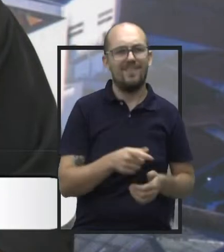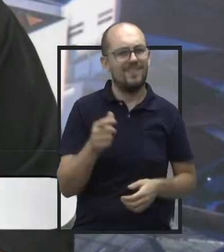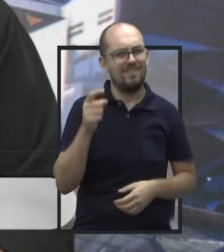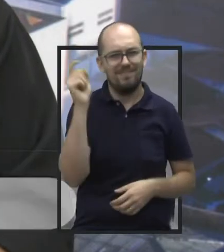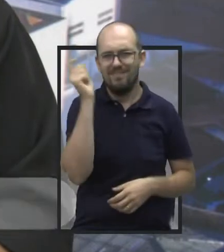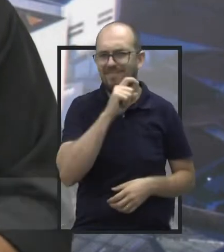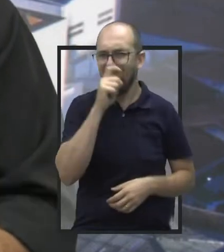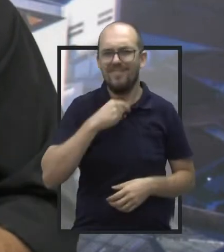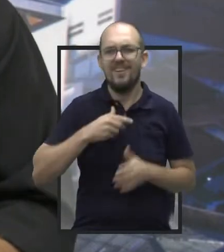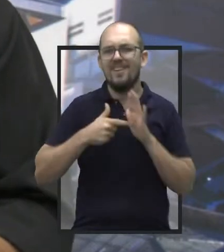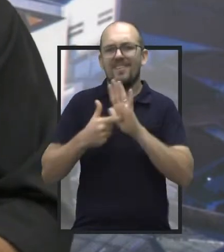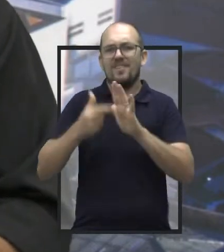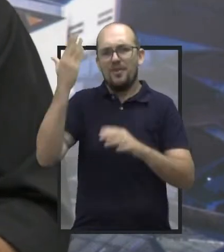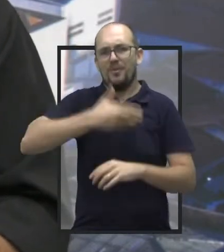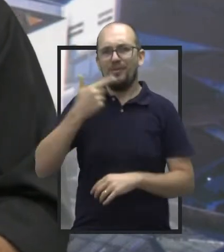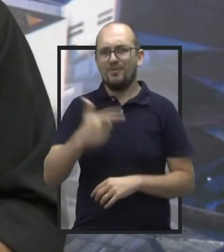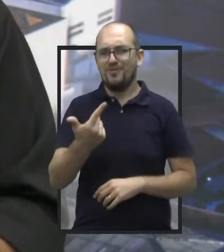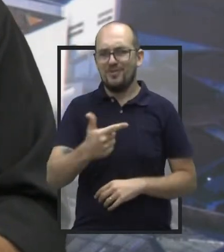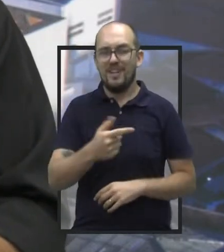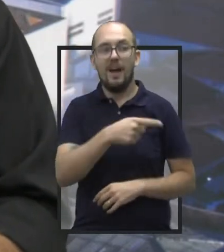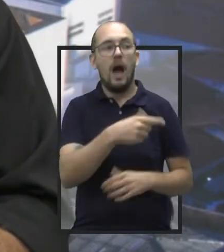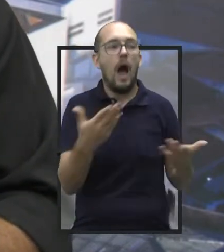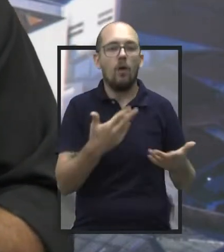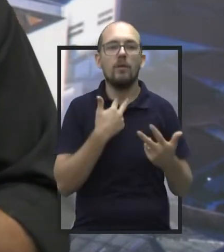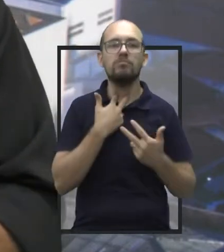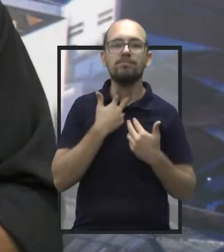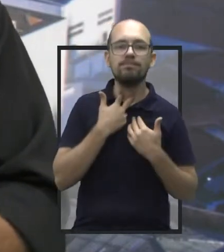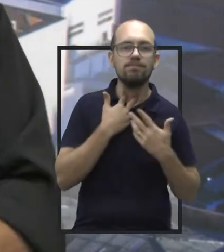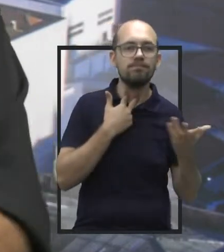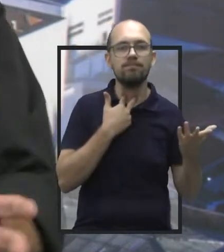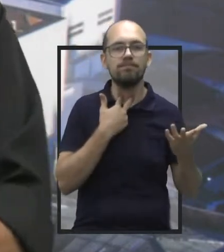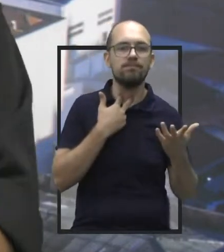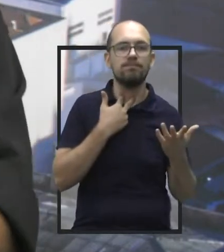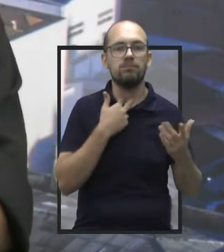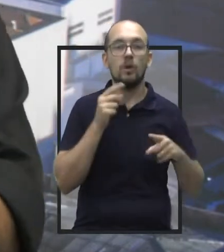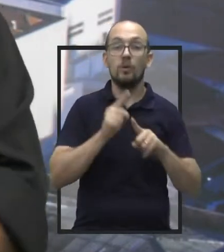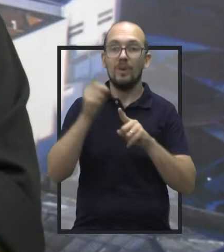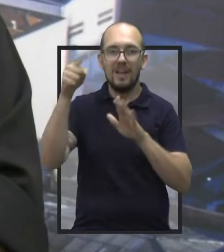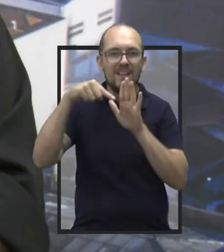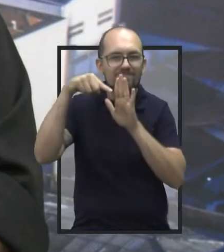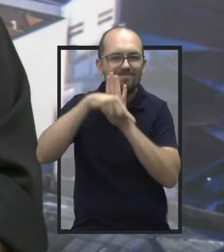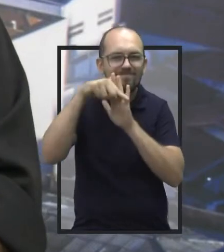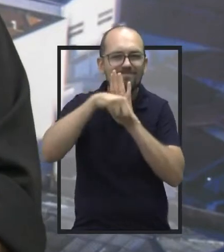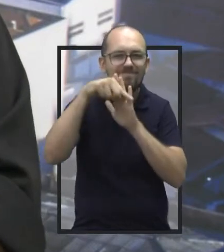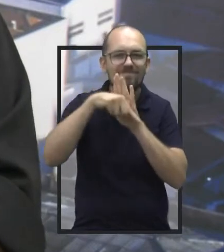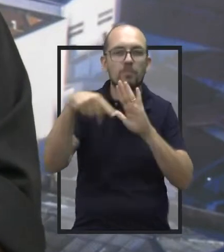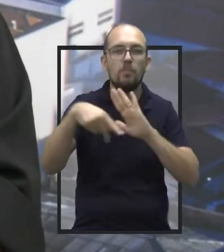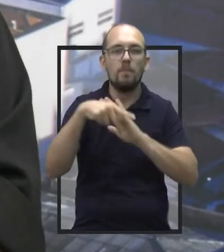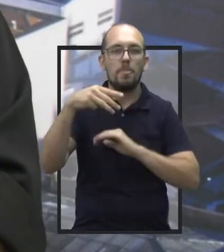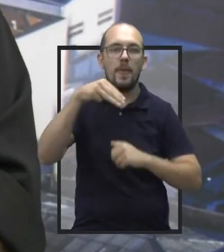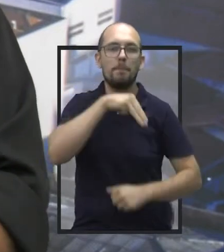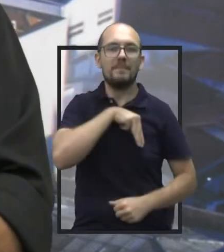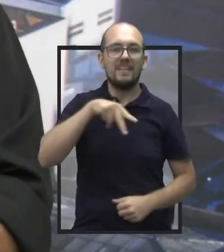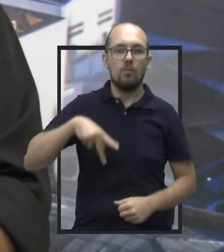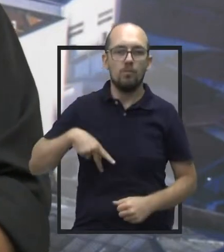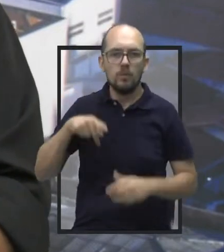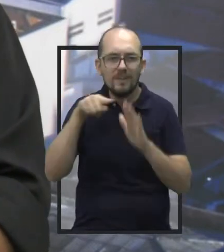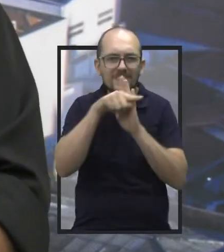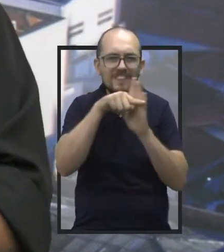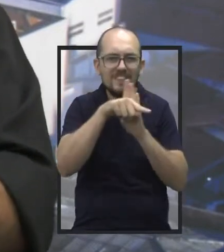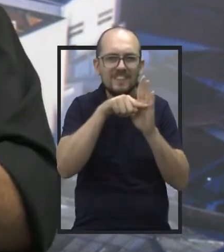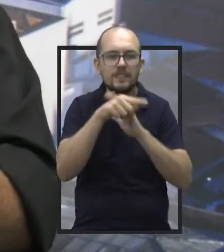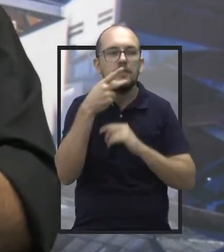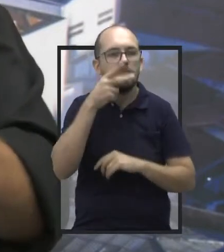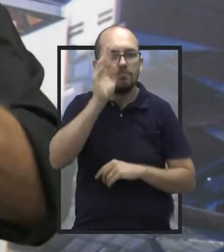sido feita. E não teve como eles provarem agora, porque a perícia feita do próprio Ministério Público mostrou mais uma